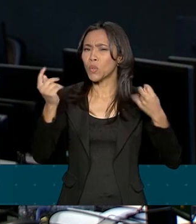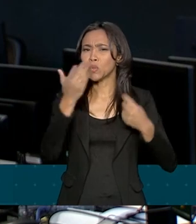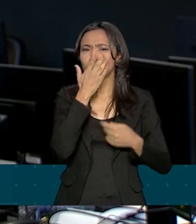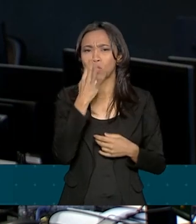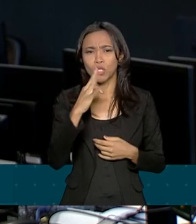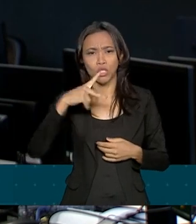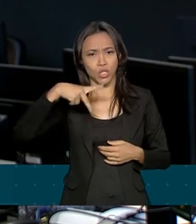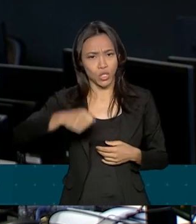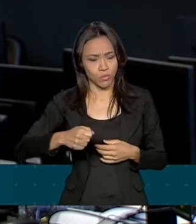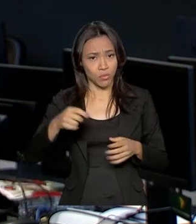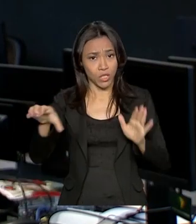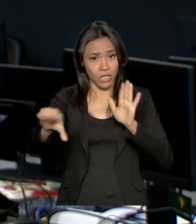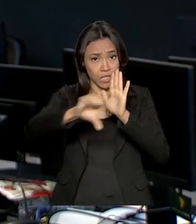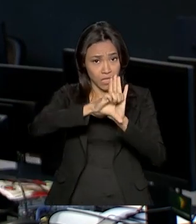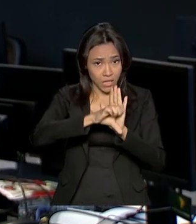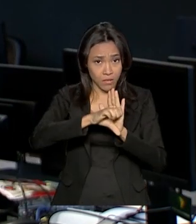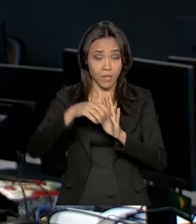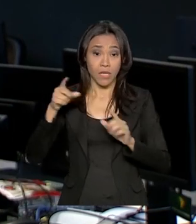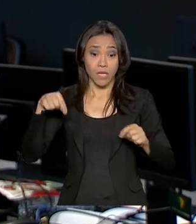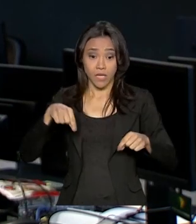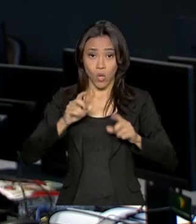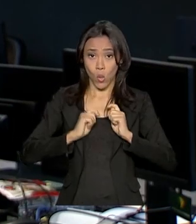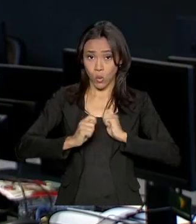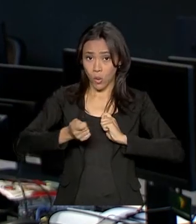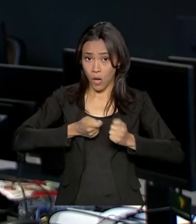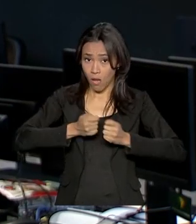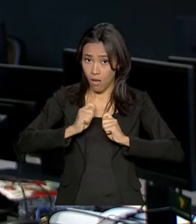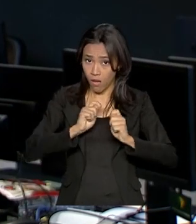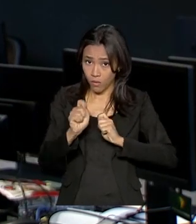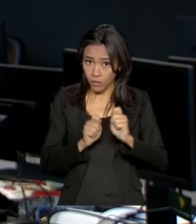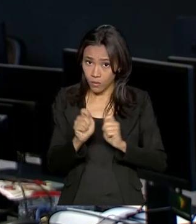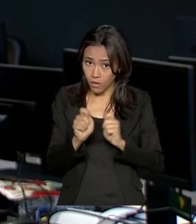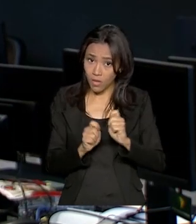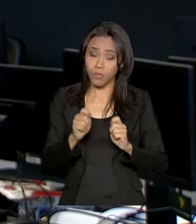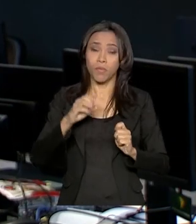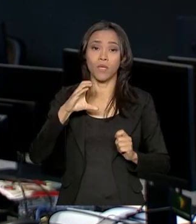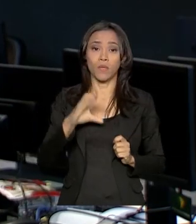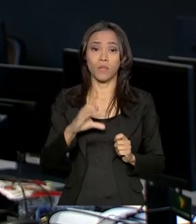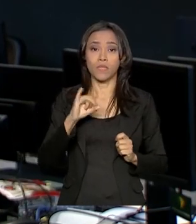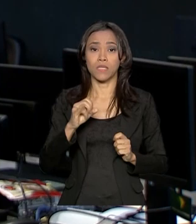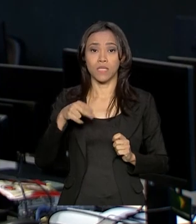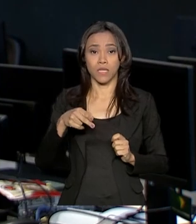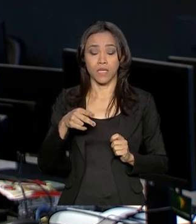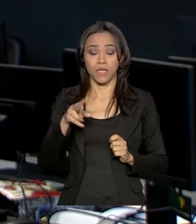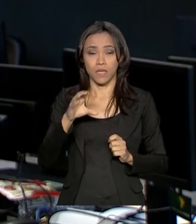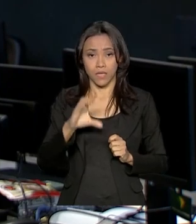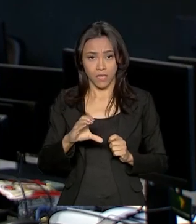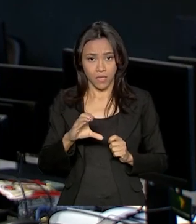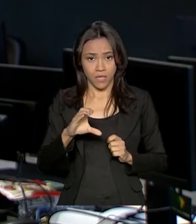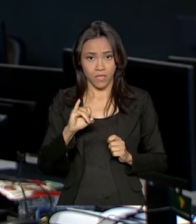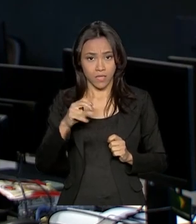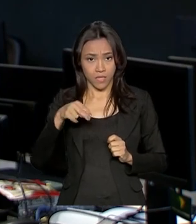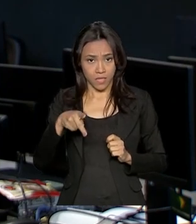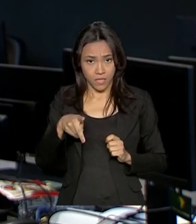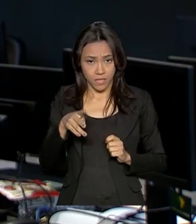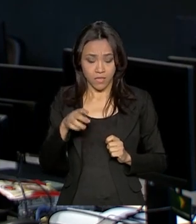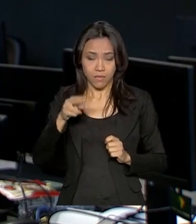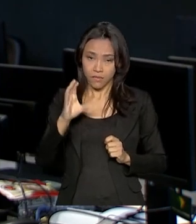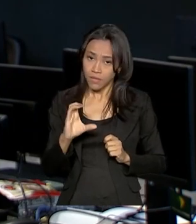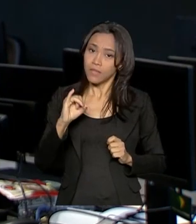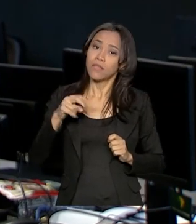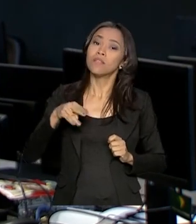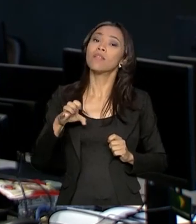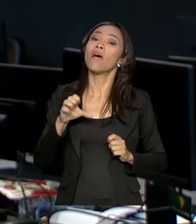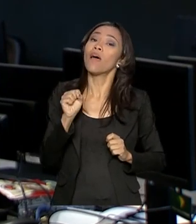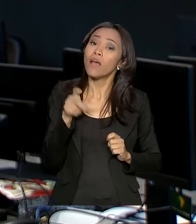monitorados pelo Sinesp, o Sistema Nacional de Informações de Segurança Pública. No primeiro semestre deste ano, em relação ao ano